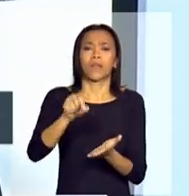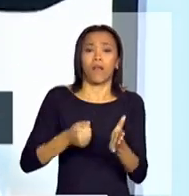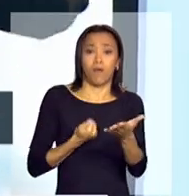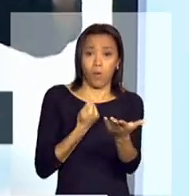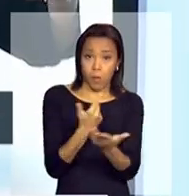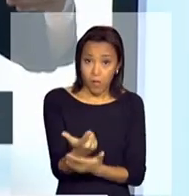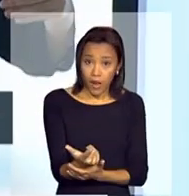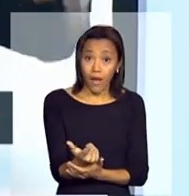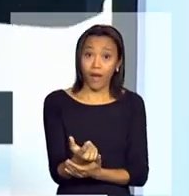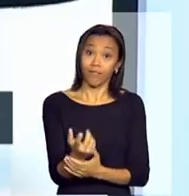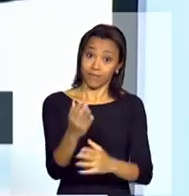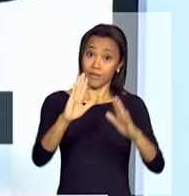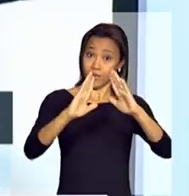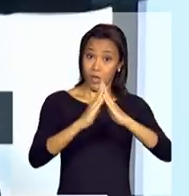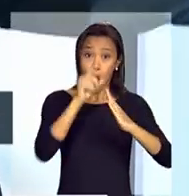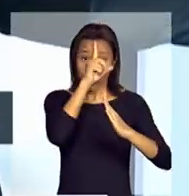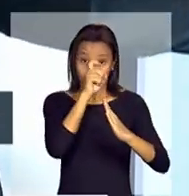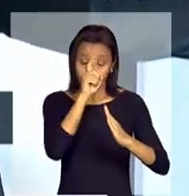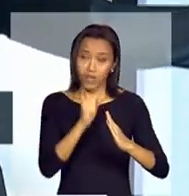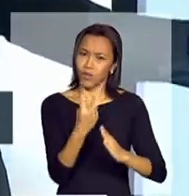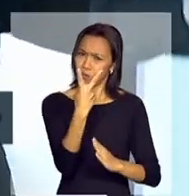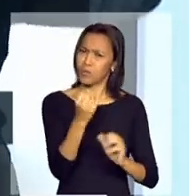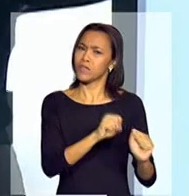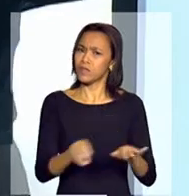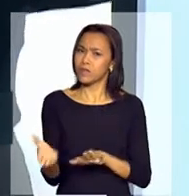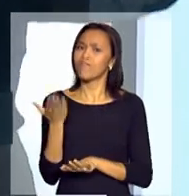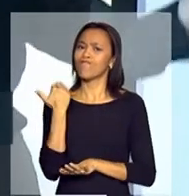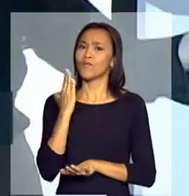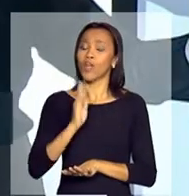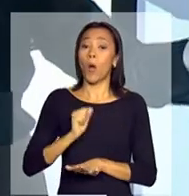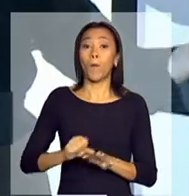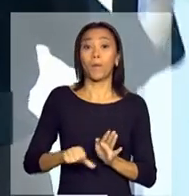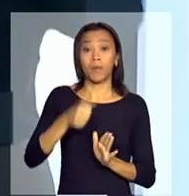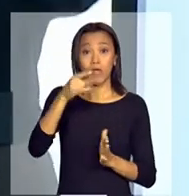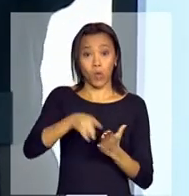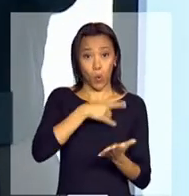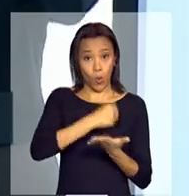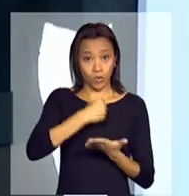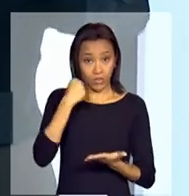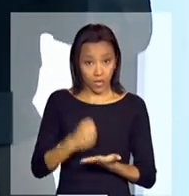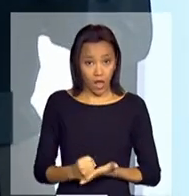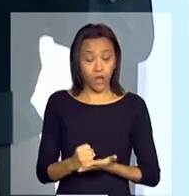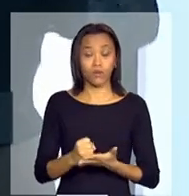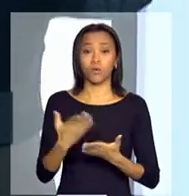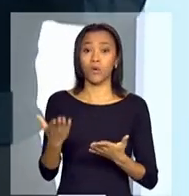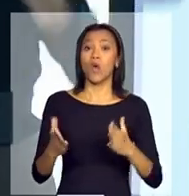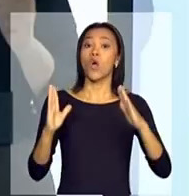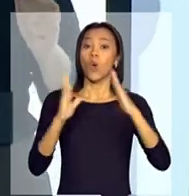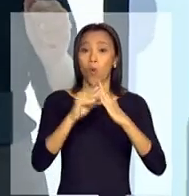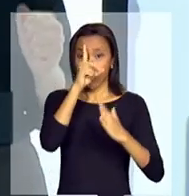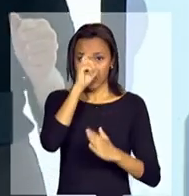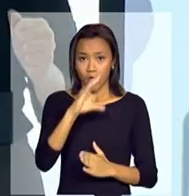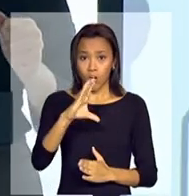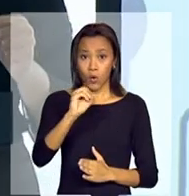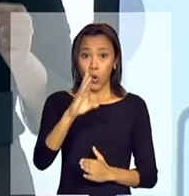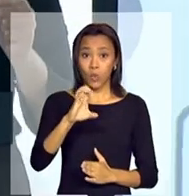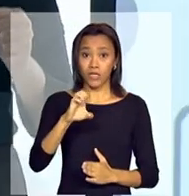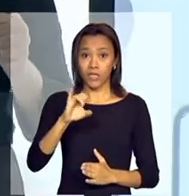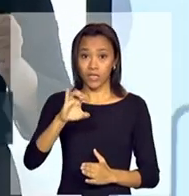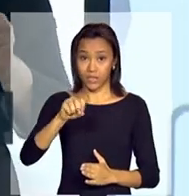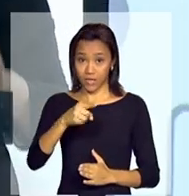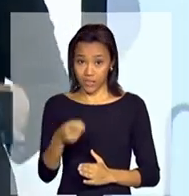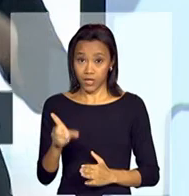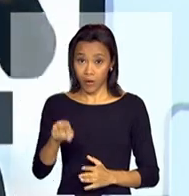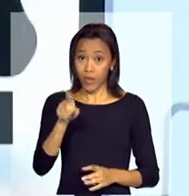nos nossos hospitais. Há duas semanas atrás, fizemos o primeiro contrato com o Hospital Conceição, que é um hospital federal